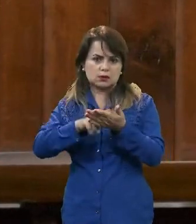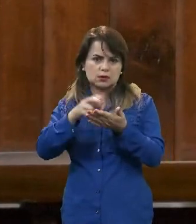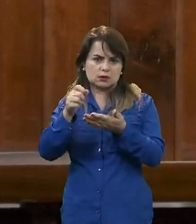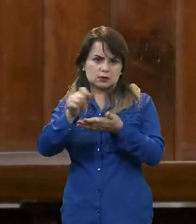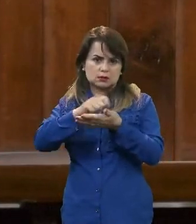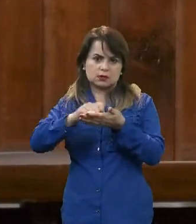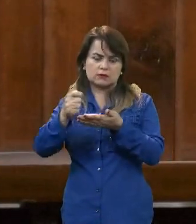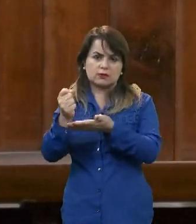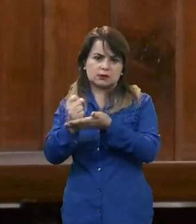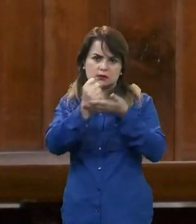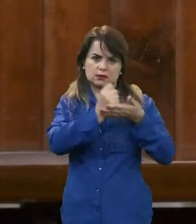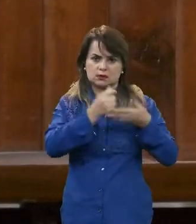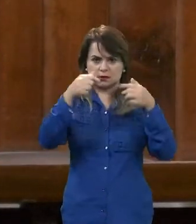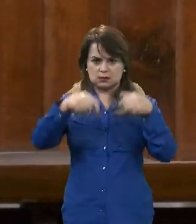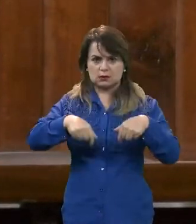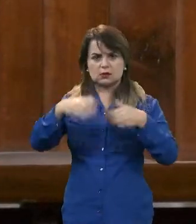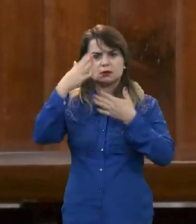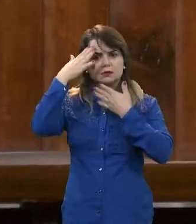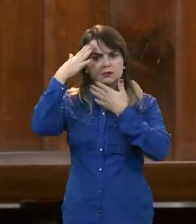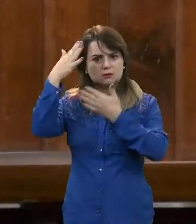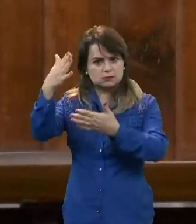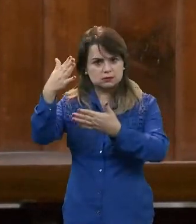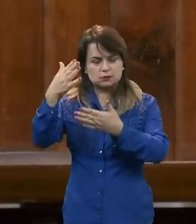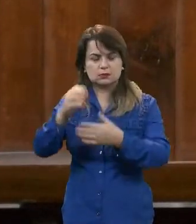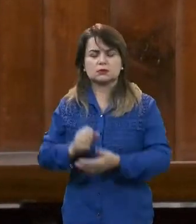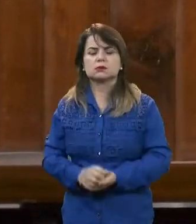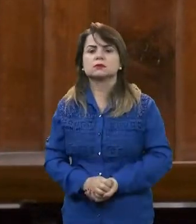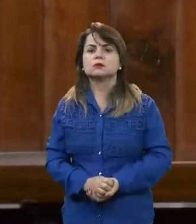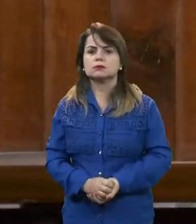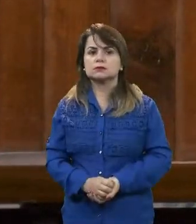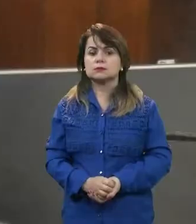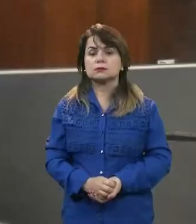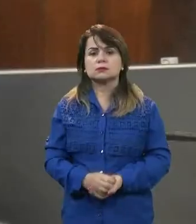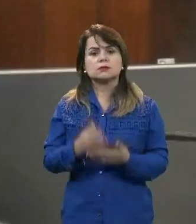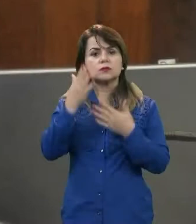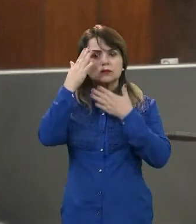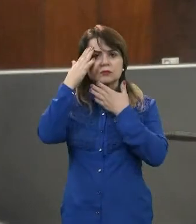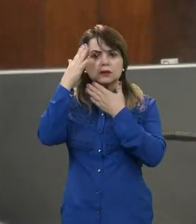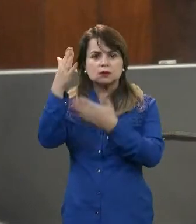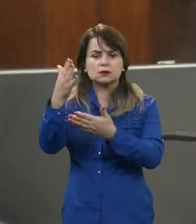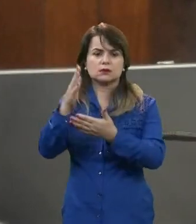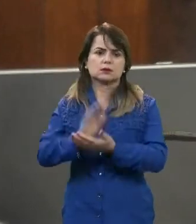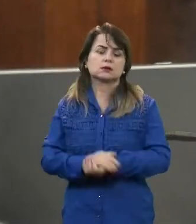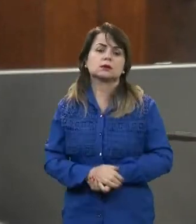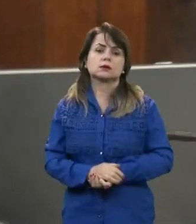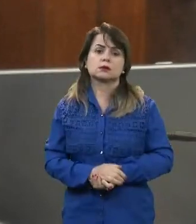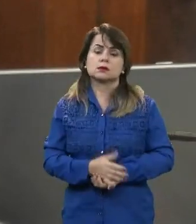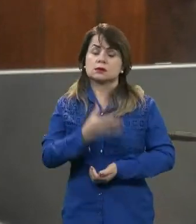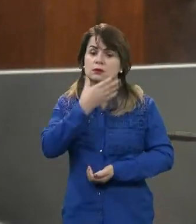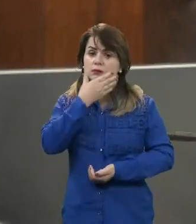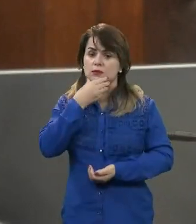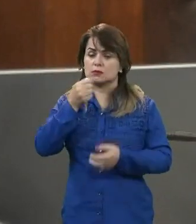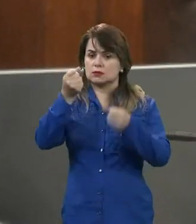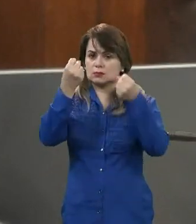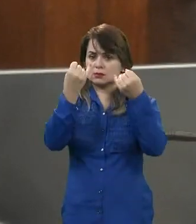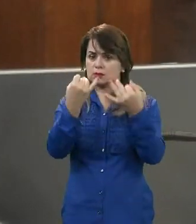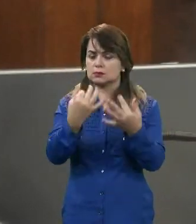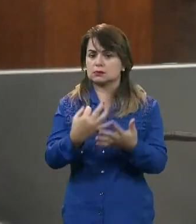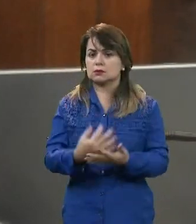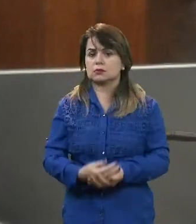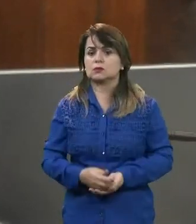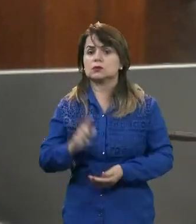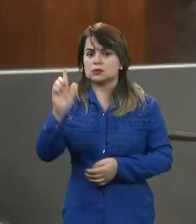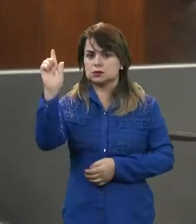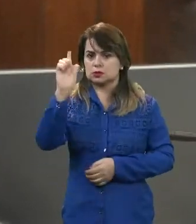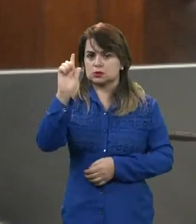Obrigado a todos aí. Muito obrigado, Alexandre Moreno, gerente